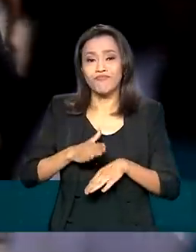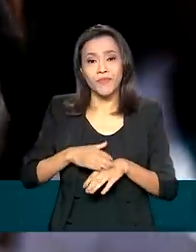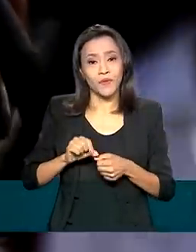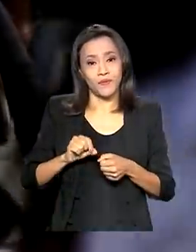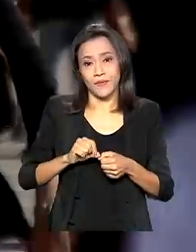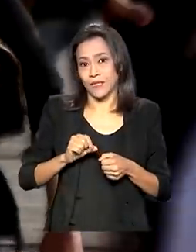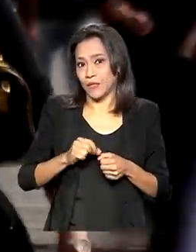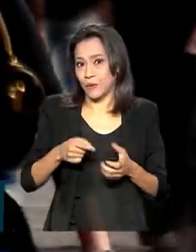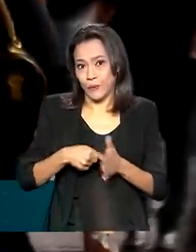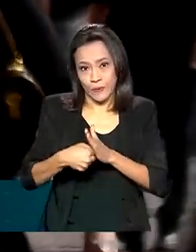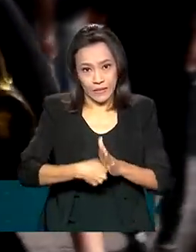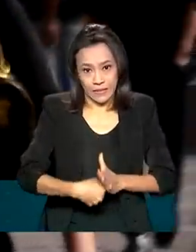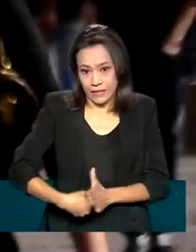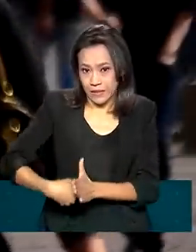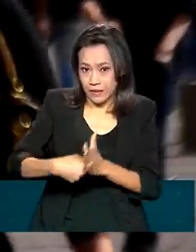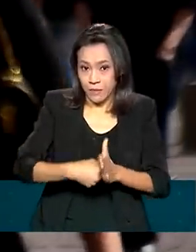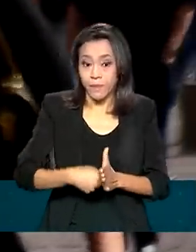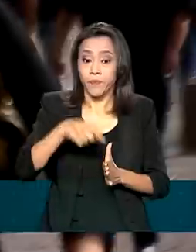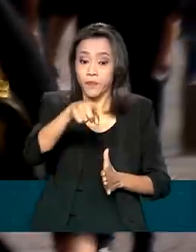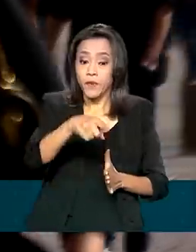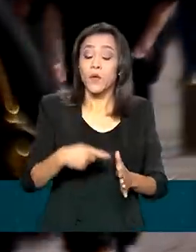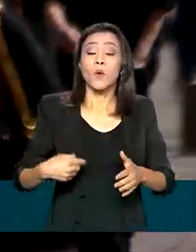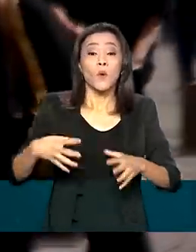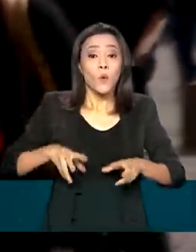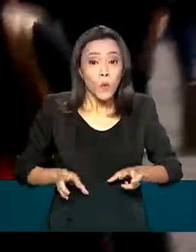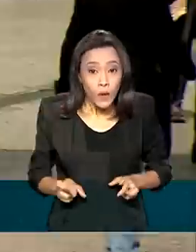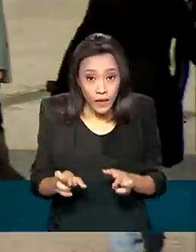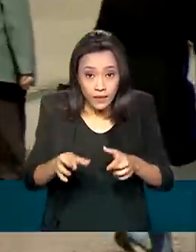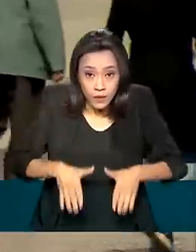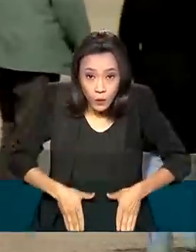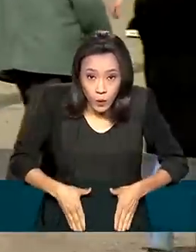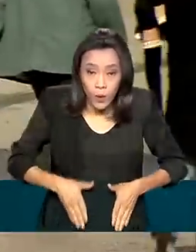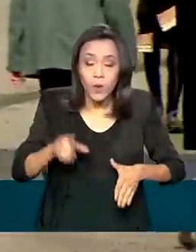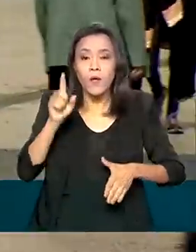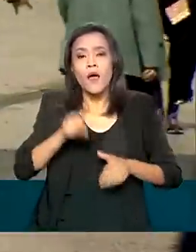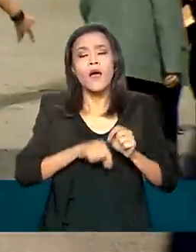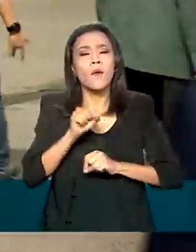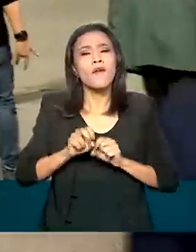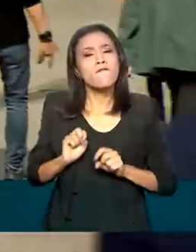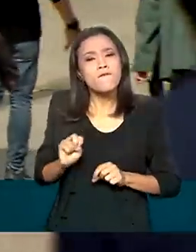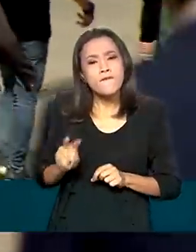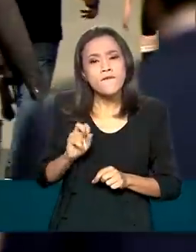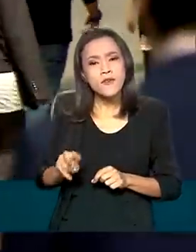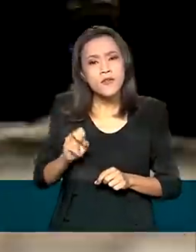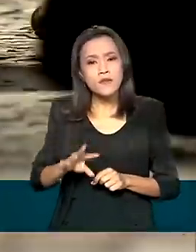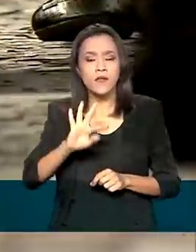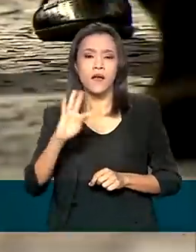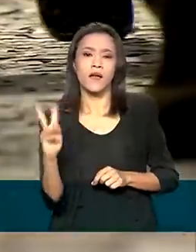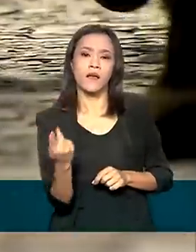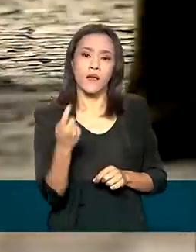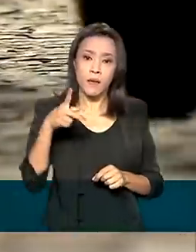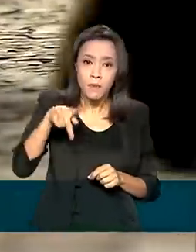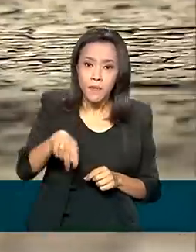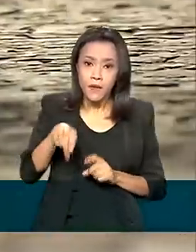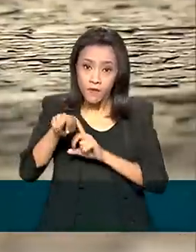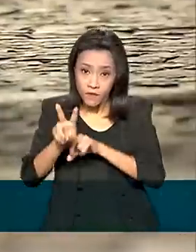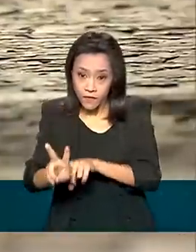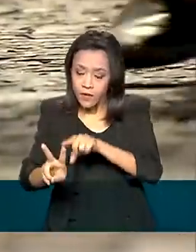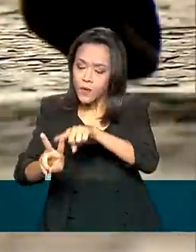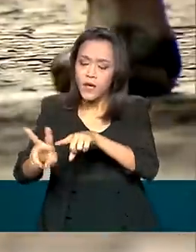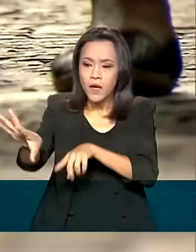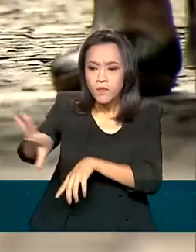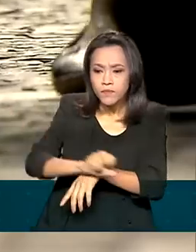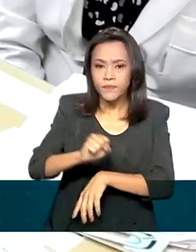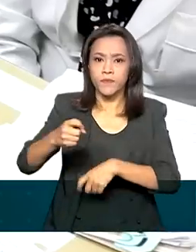O câncer do colo do útero se dá pela infecção de um tipo de vírus do HPV, que é sexualmente